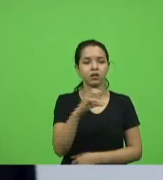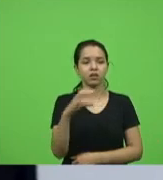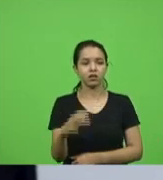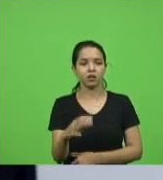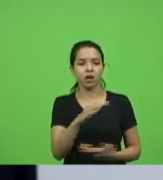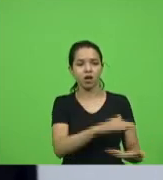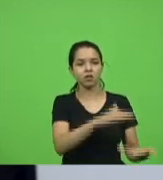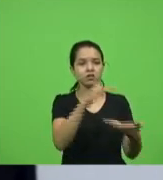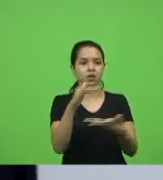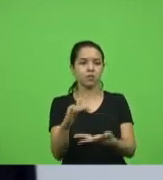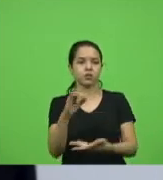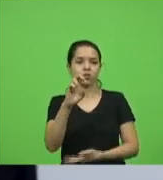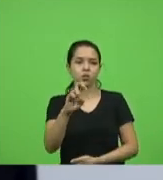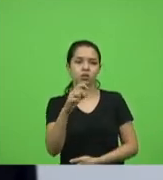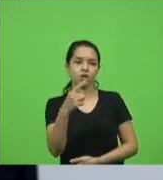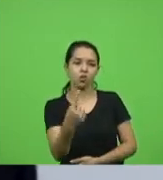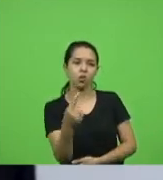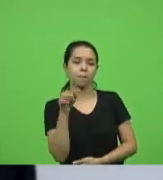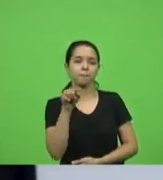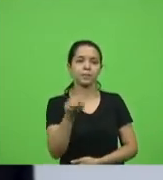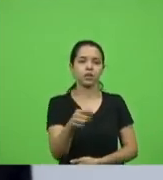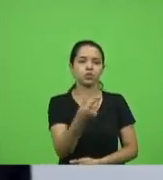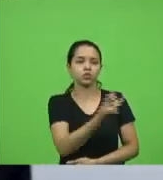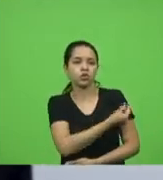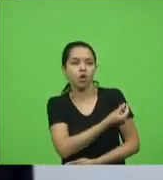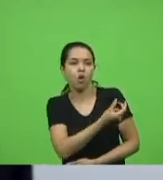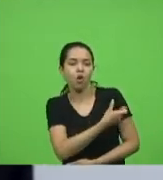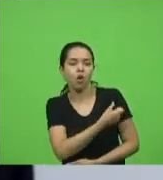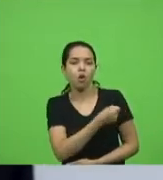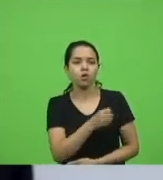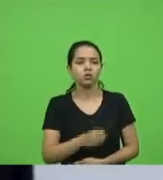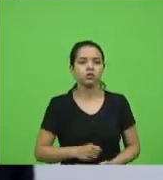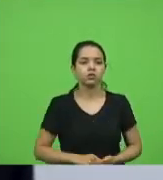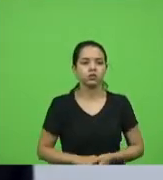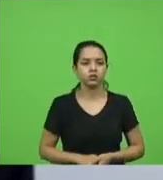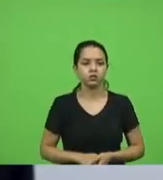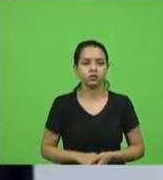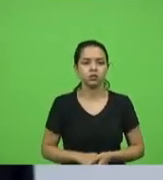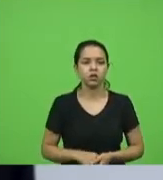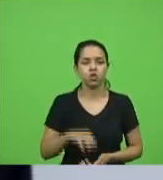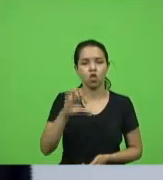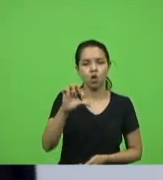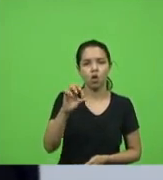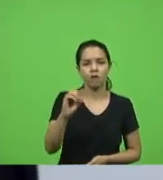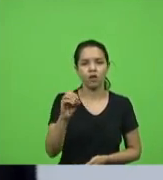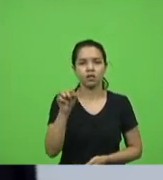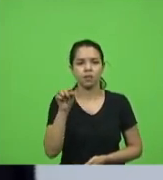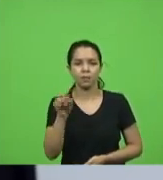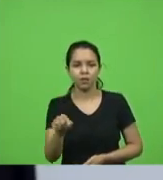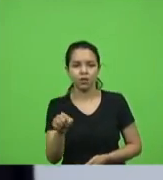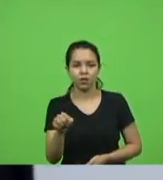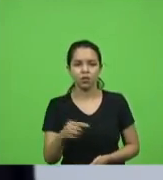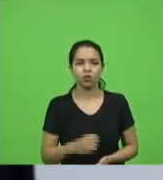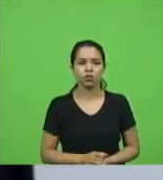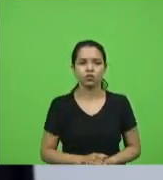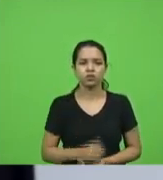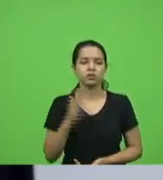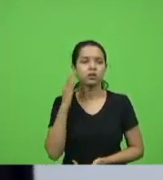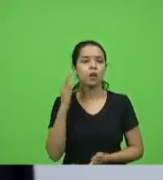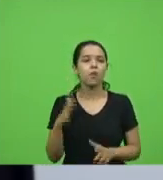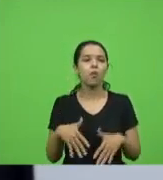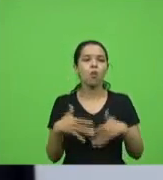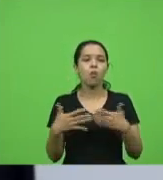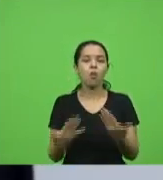51 mil doses recebe não sei 90 mil sabe quanto tempo vamos ficar